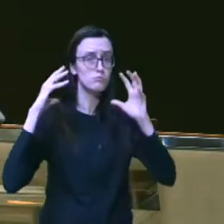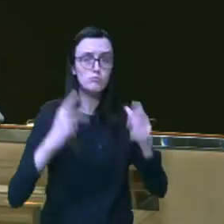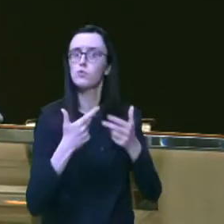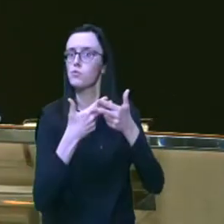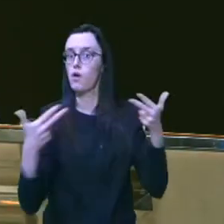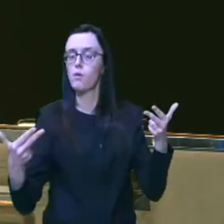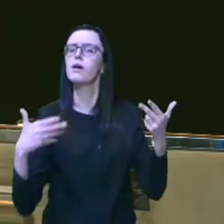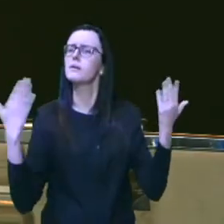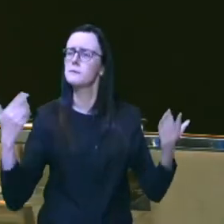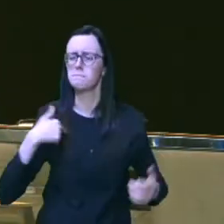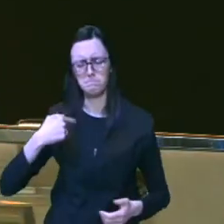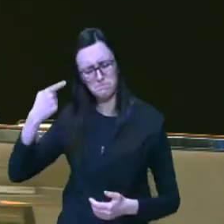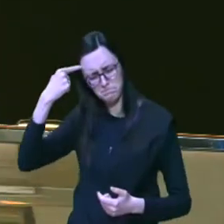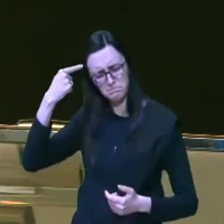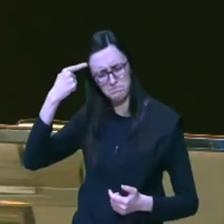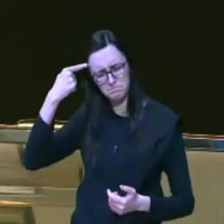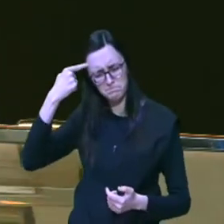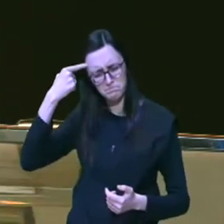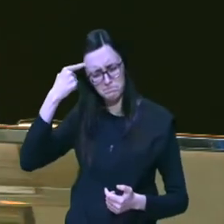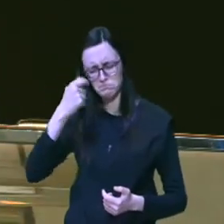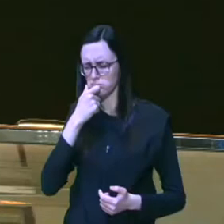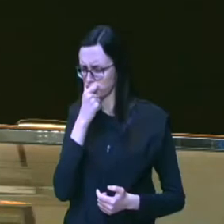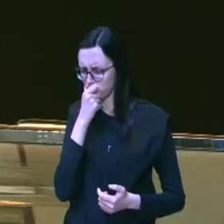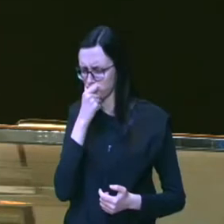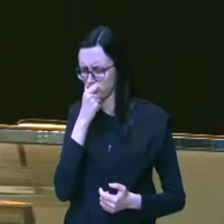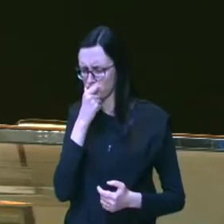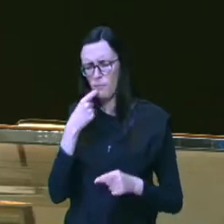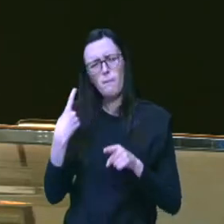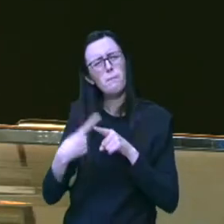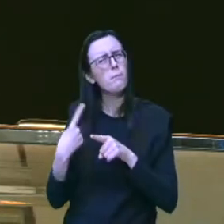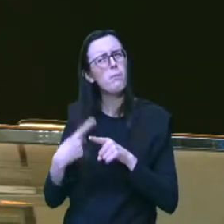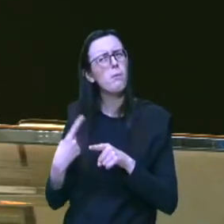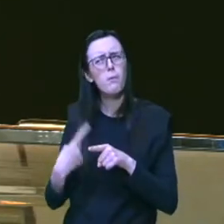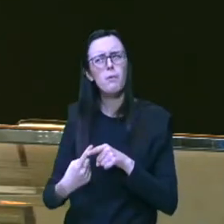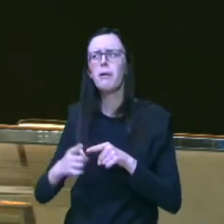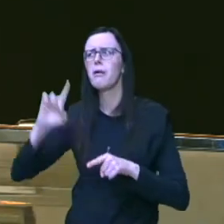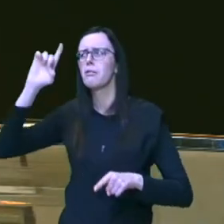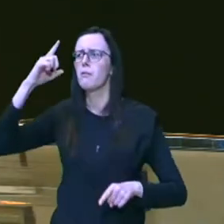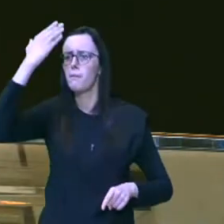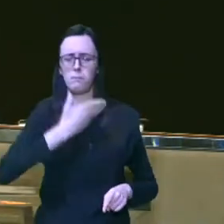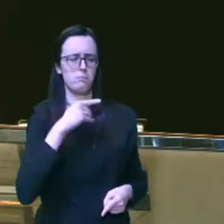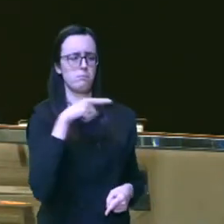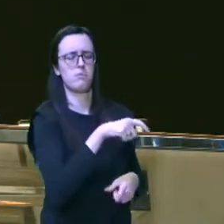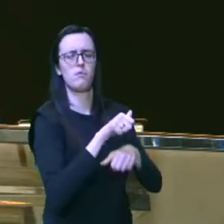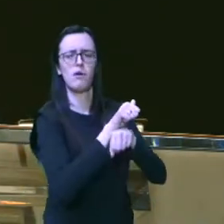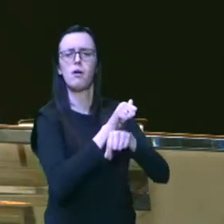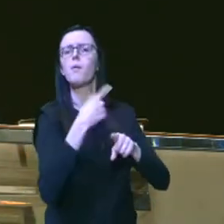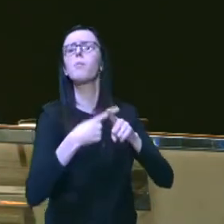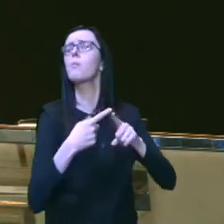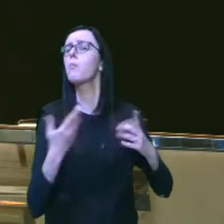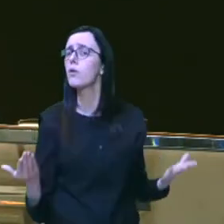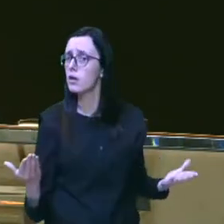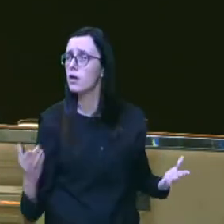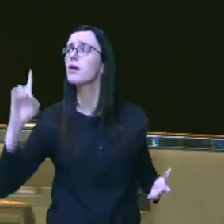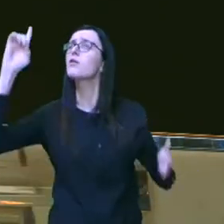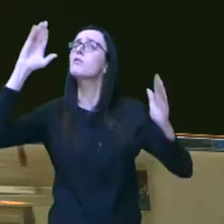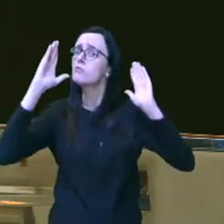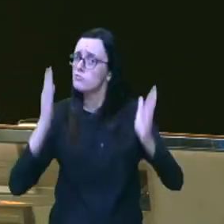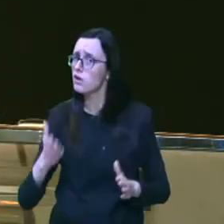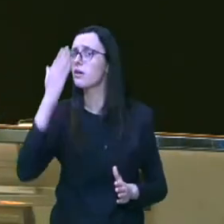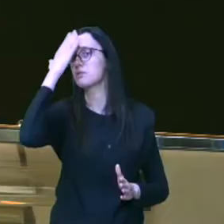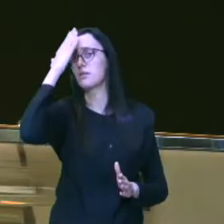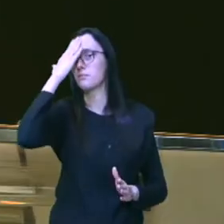questionamento por que então que Deus pôs Abraão a prova se ele já sabia